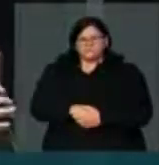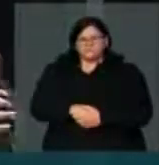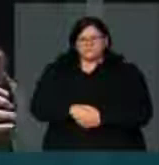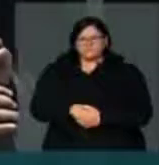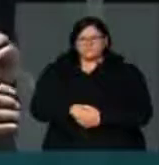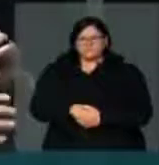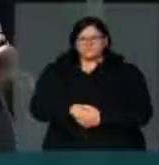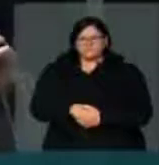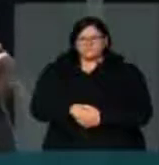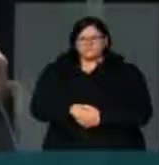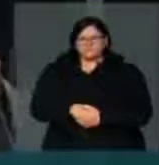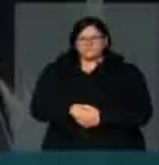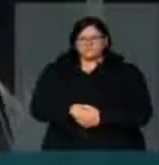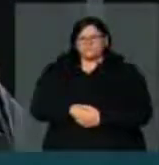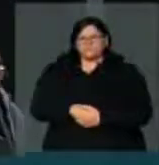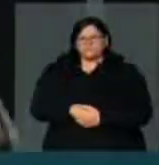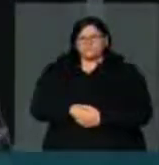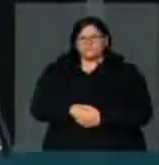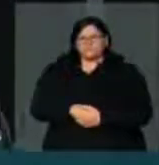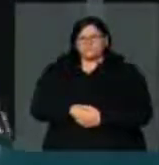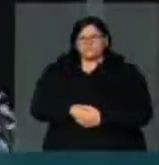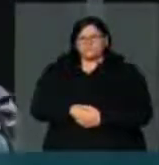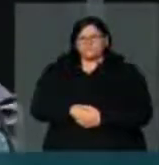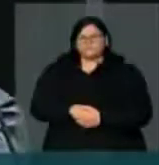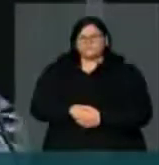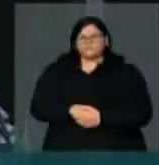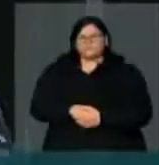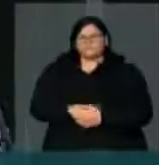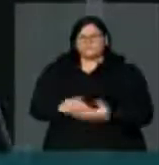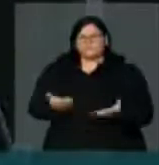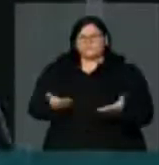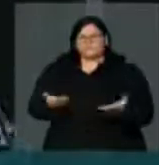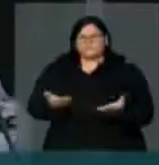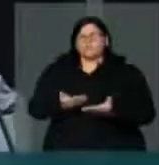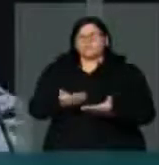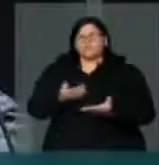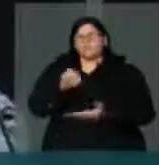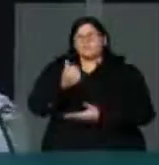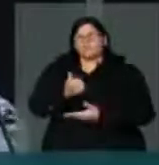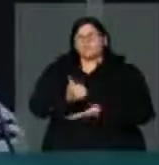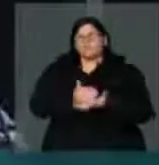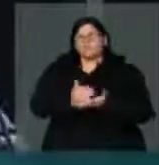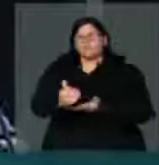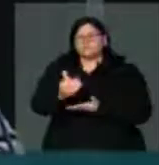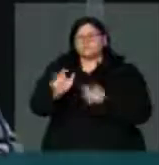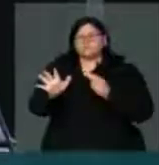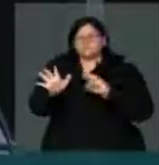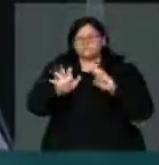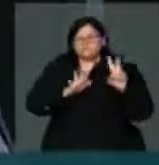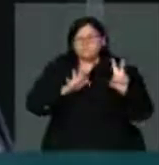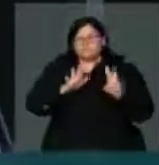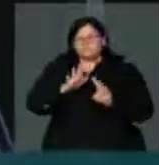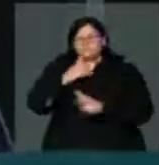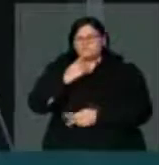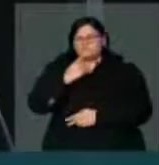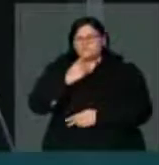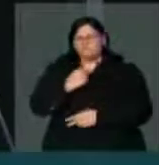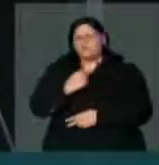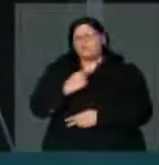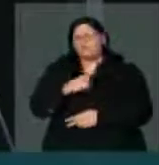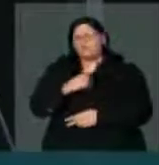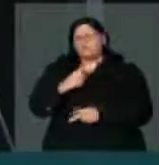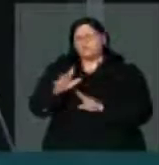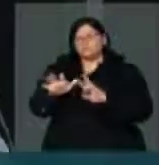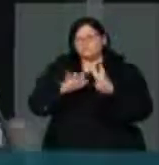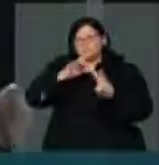como lida. Por fim, senhor presidente, nós estamos aí às vésperas da Semana Santa, e eu costumo dizer que